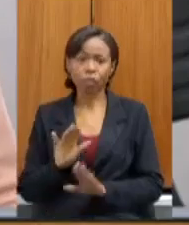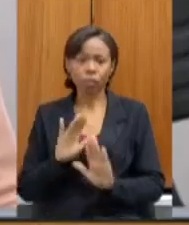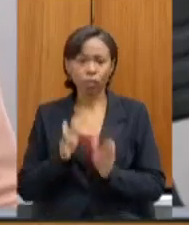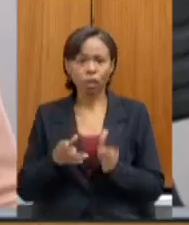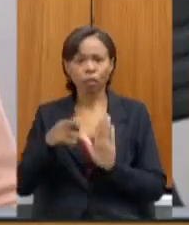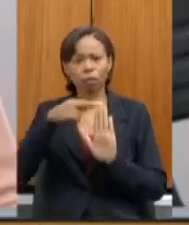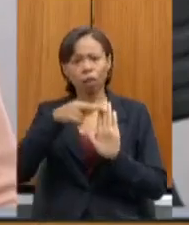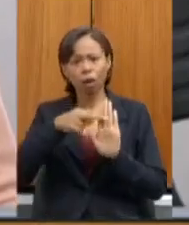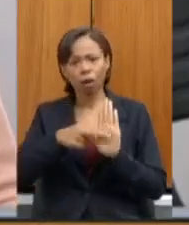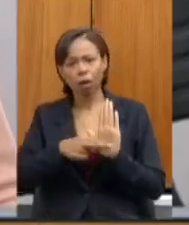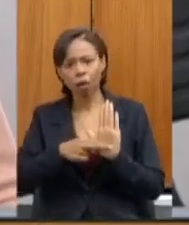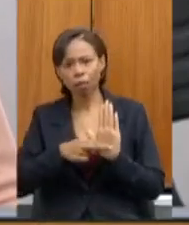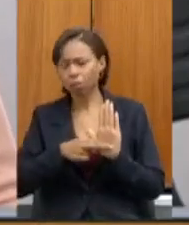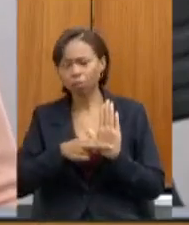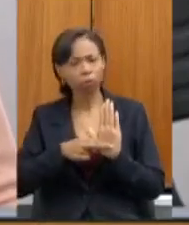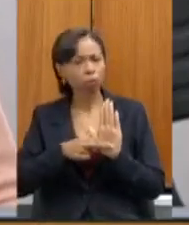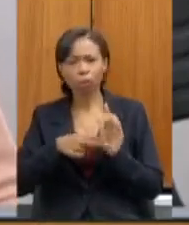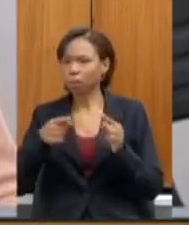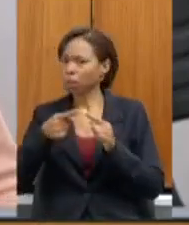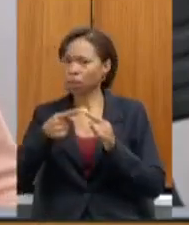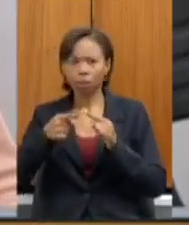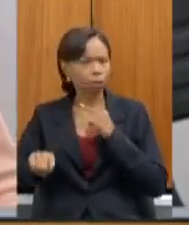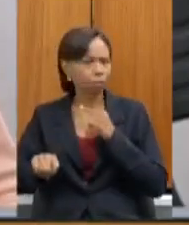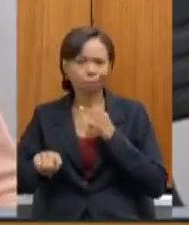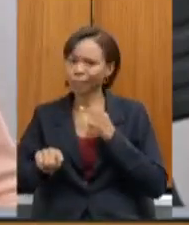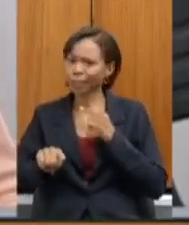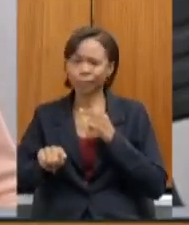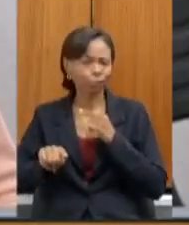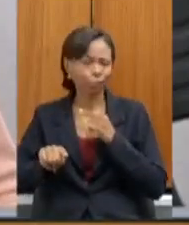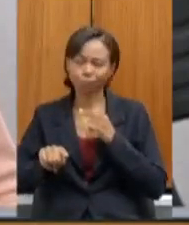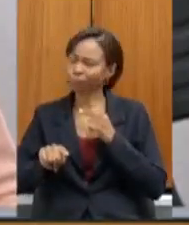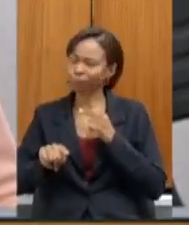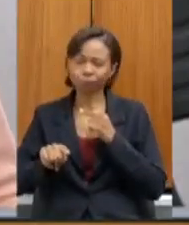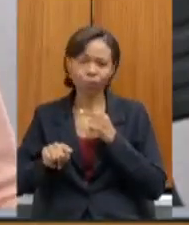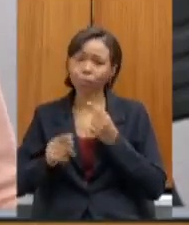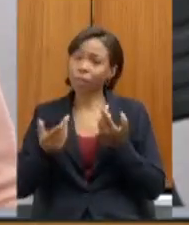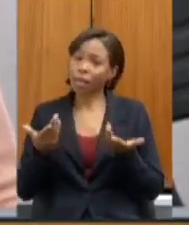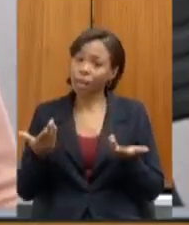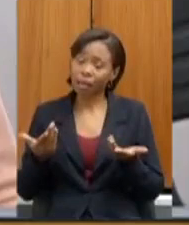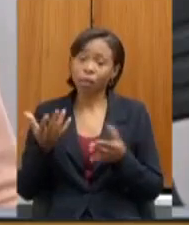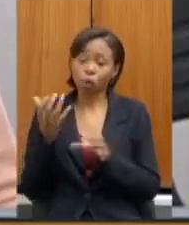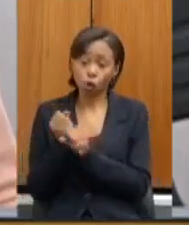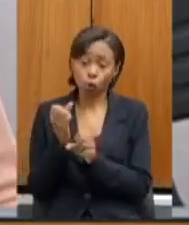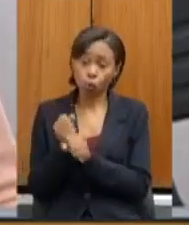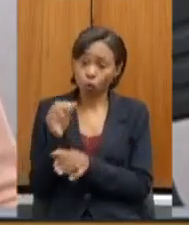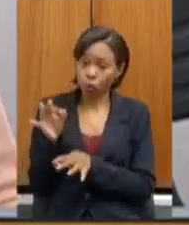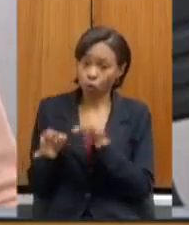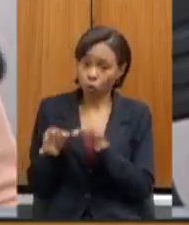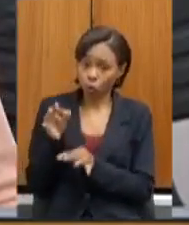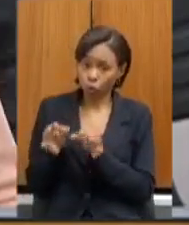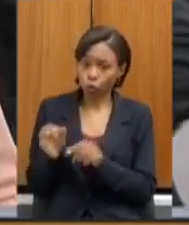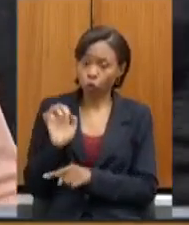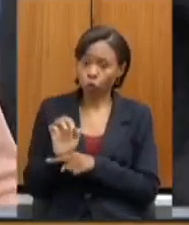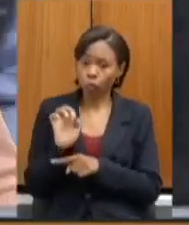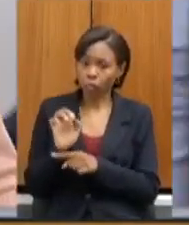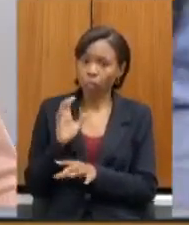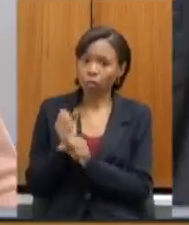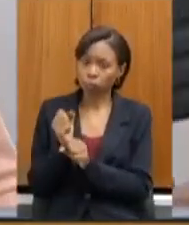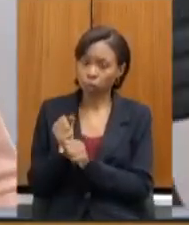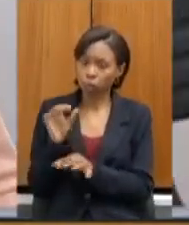contrárias a este procedimento até que o tribunal de contas do estado fez uma orientação expressa